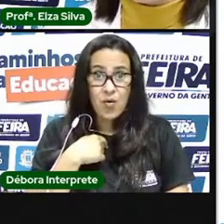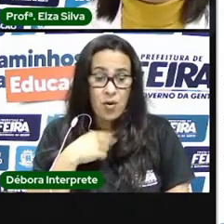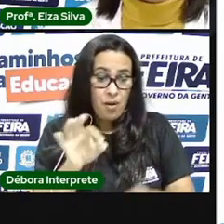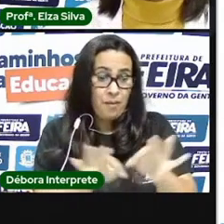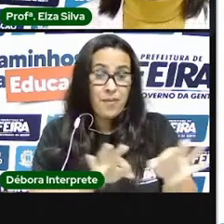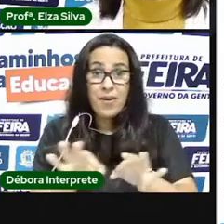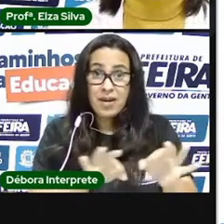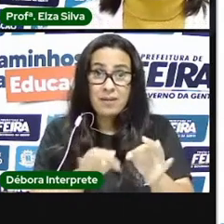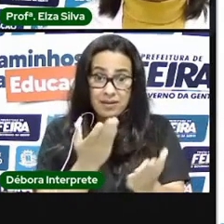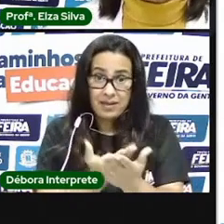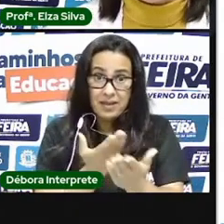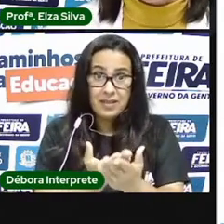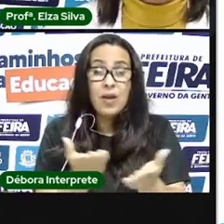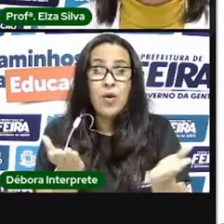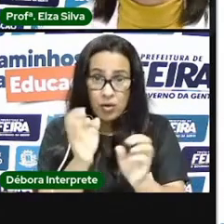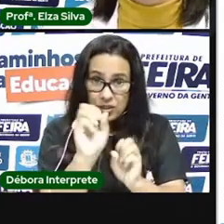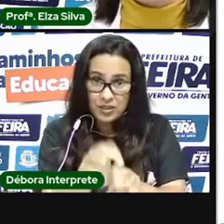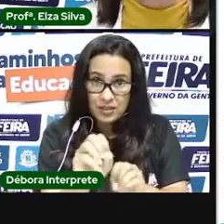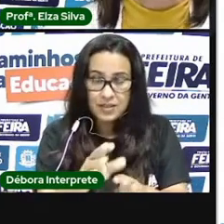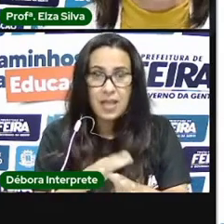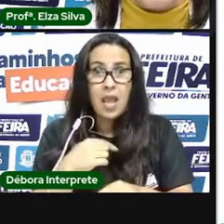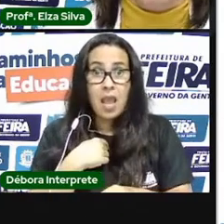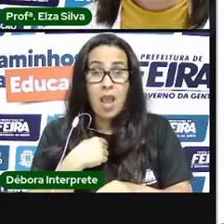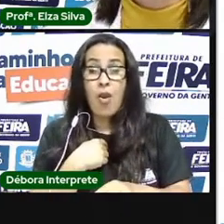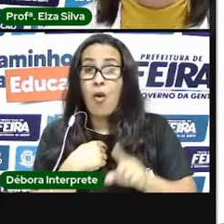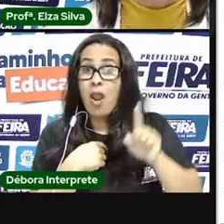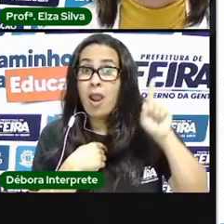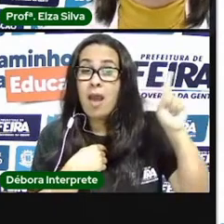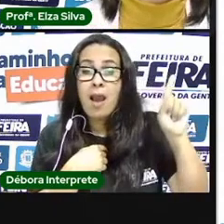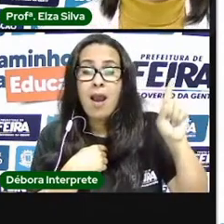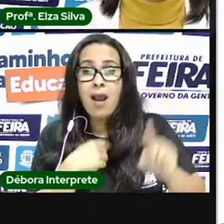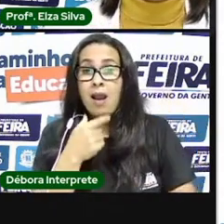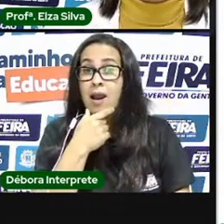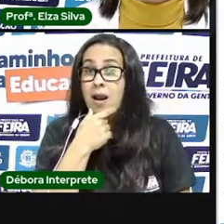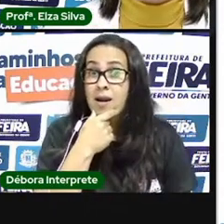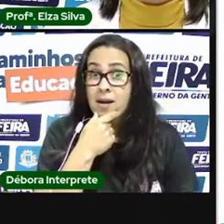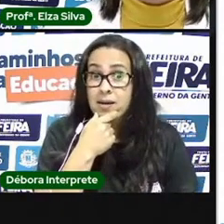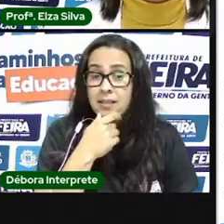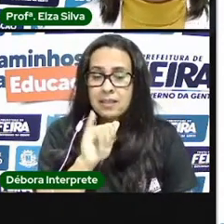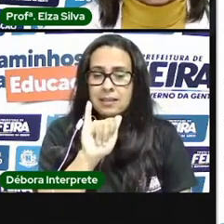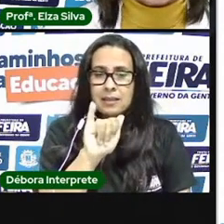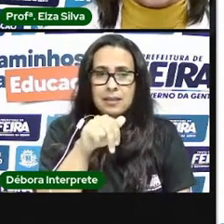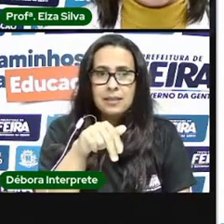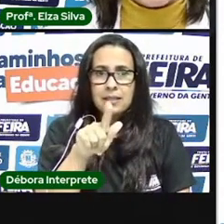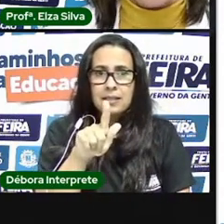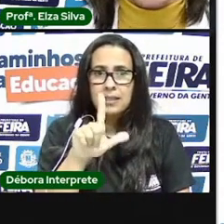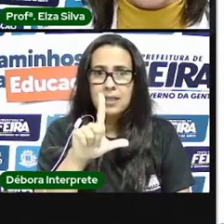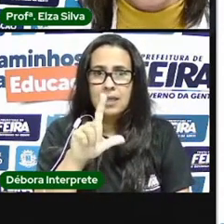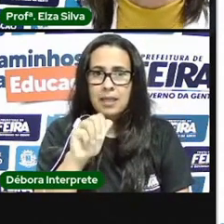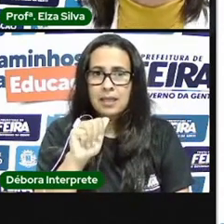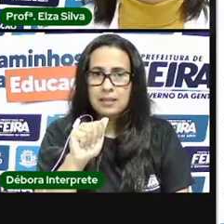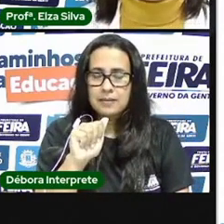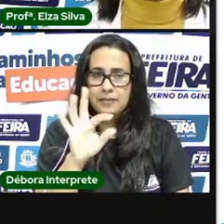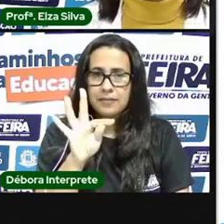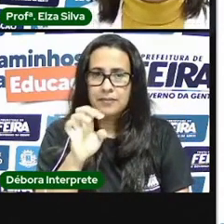eu Elza lá na Inglaterra conhecendo vários lugares cada um mais lindo do que o outro então gente é uma